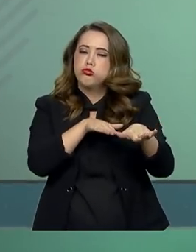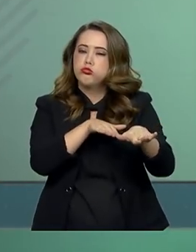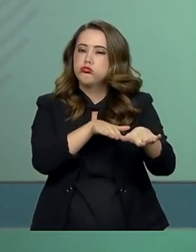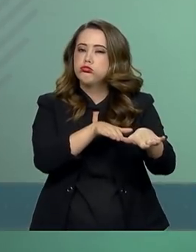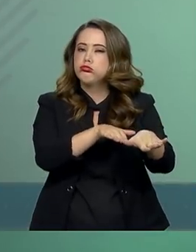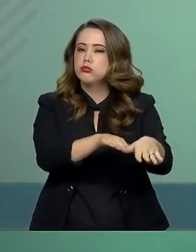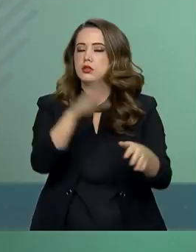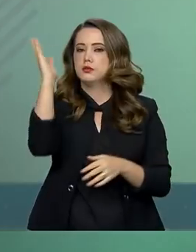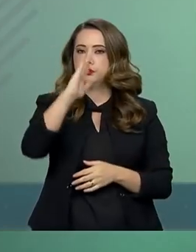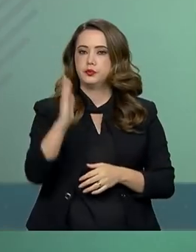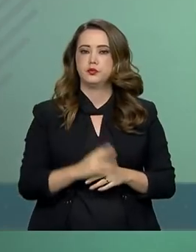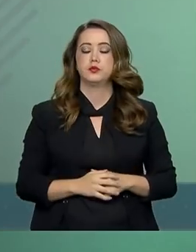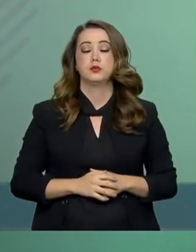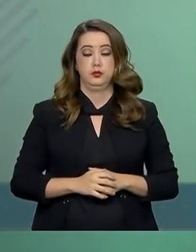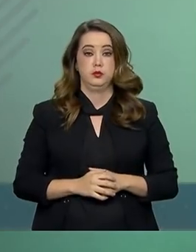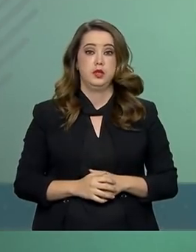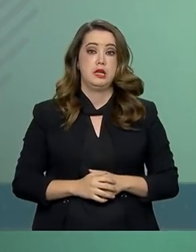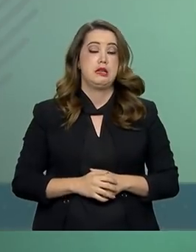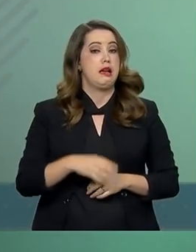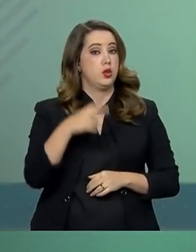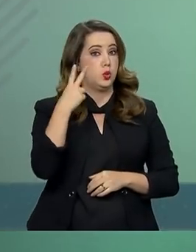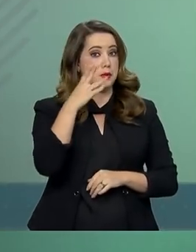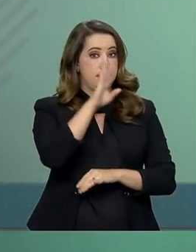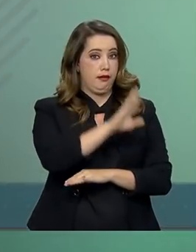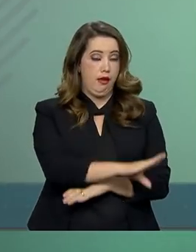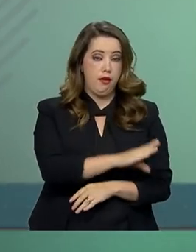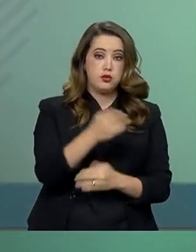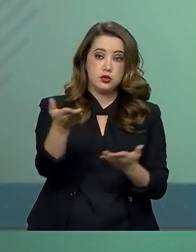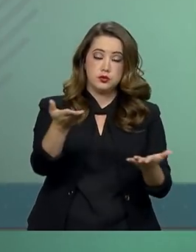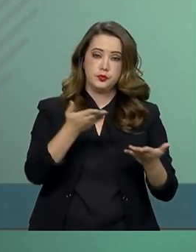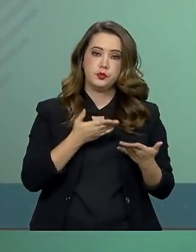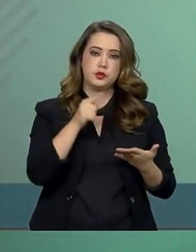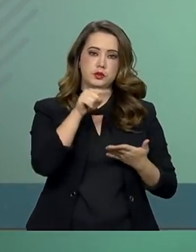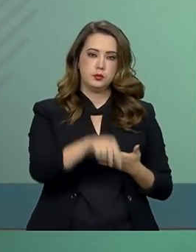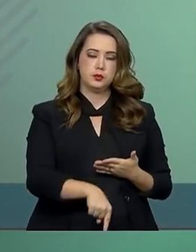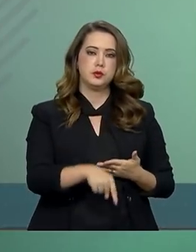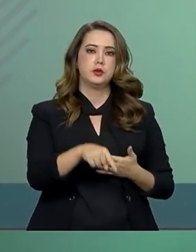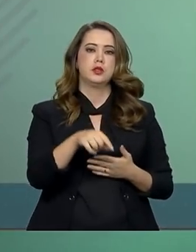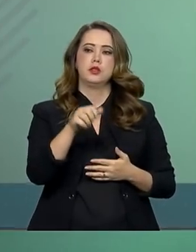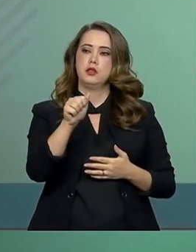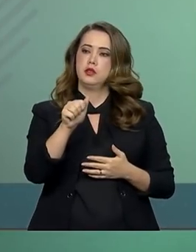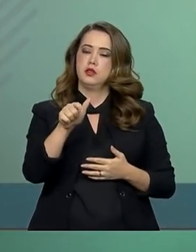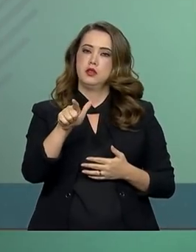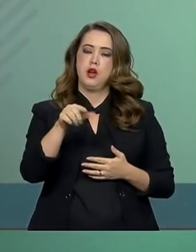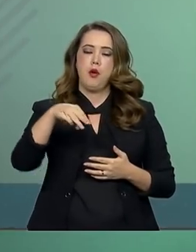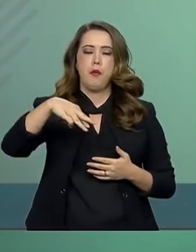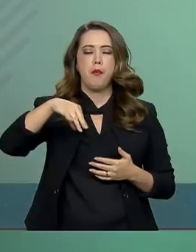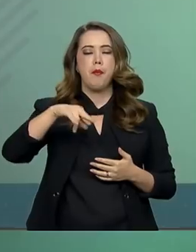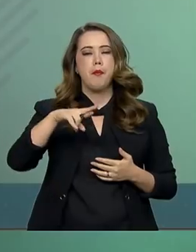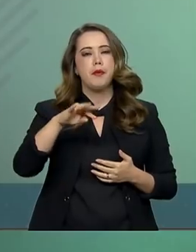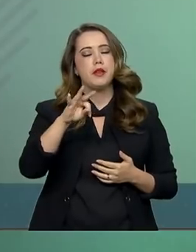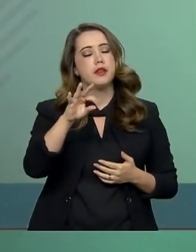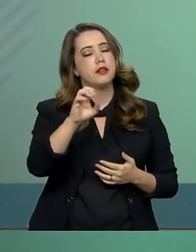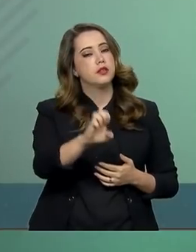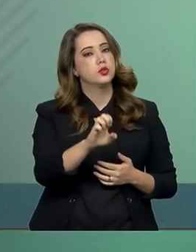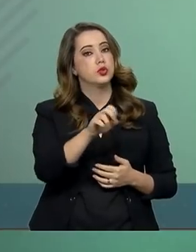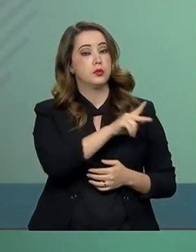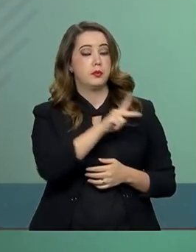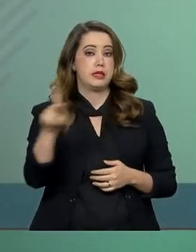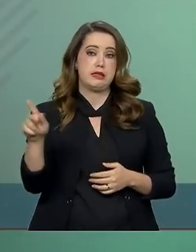recebeu contra almirante Sérgio Ricardo Segovia Barbosa, presidente da Apex